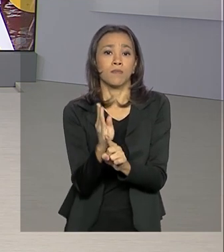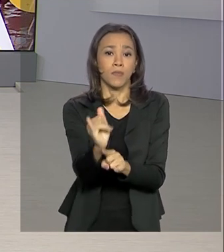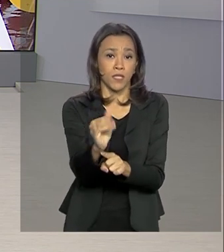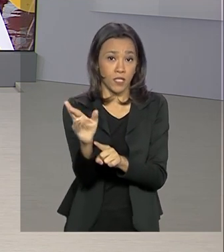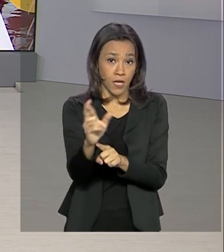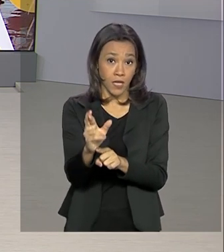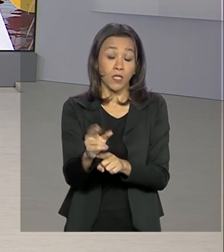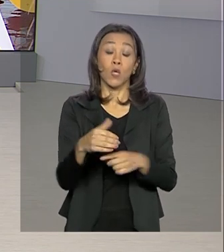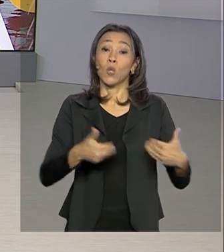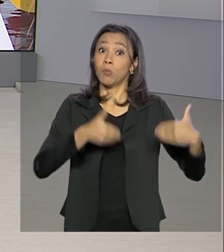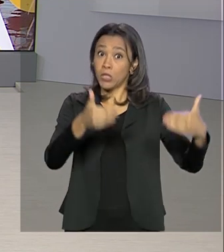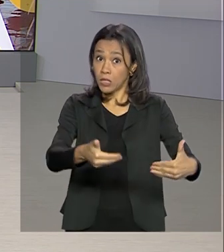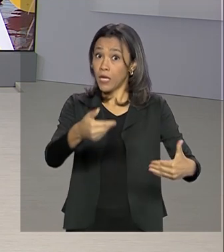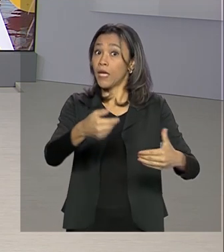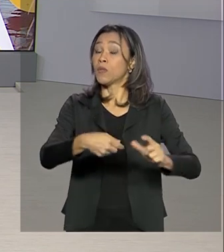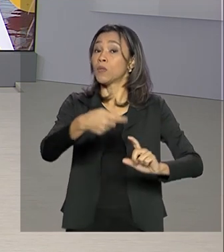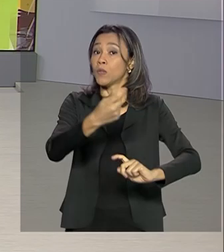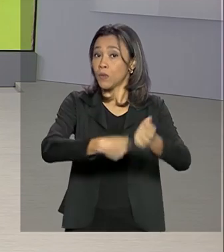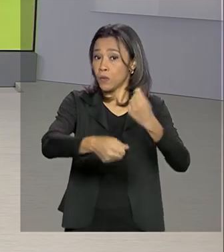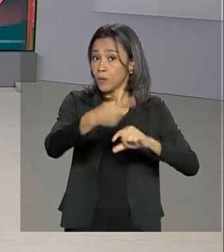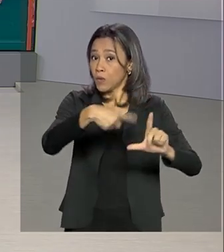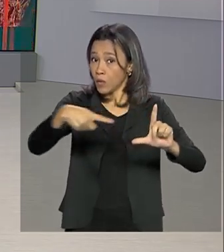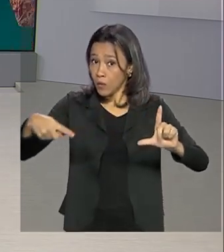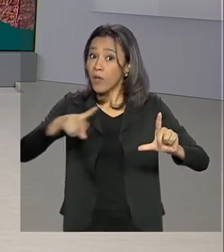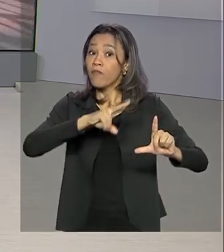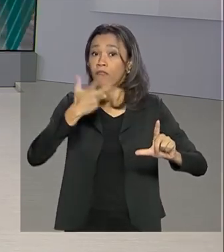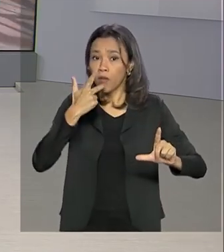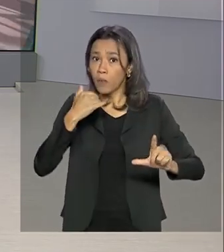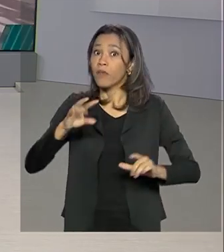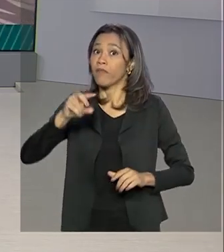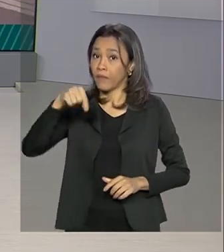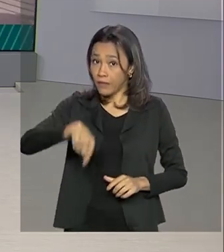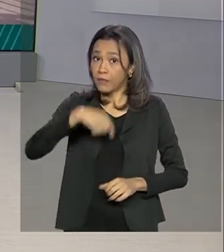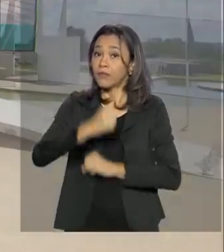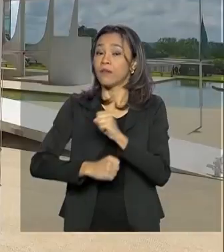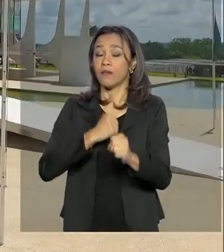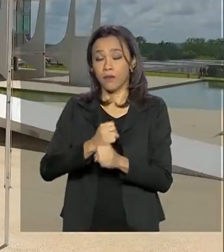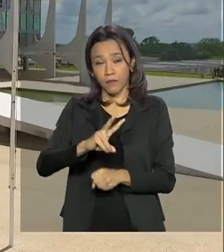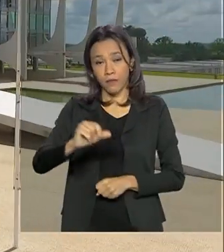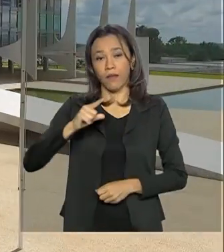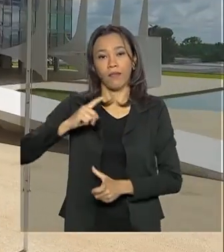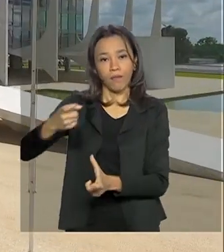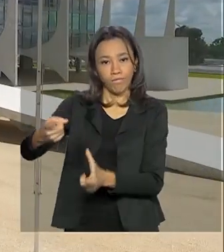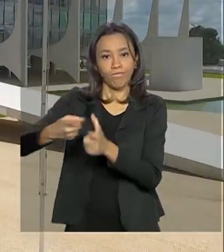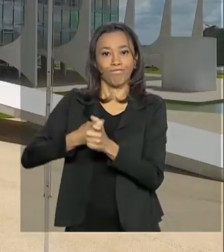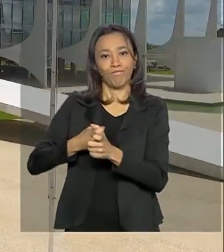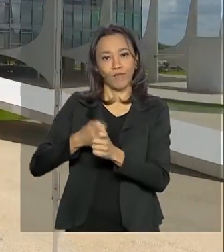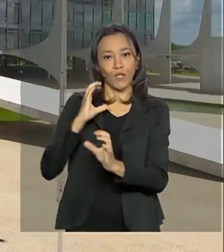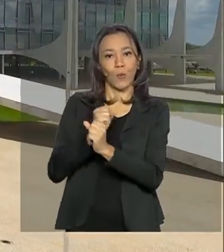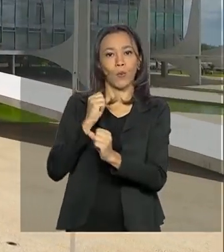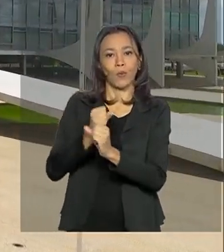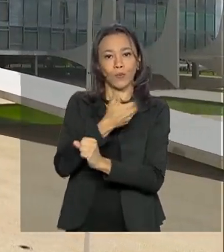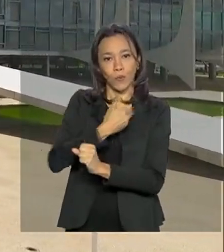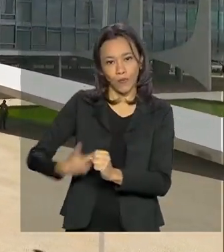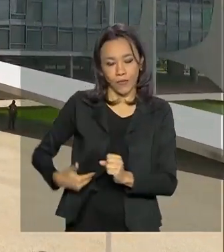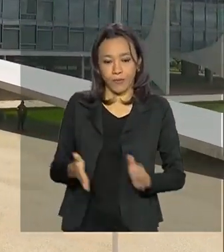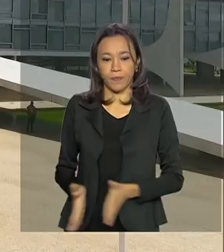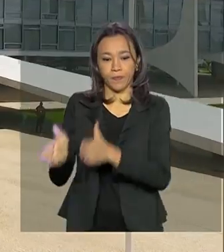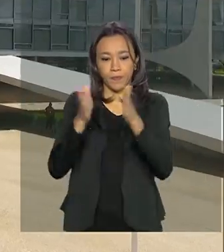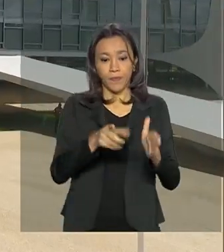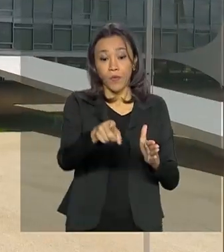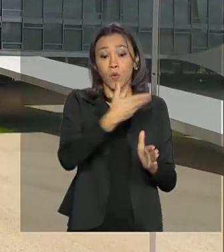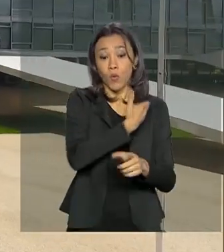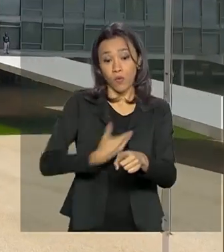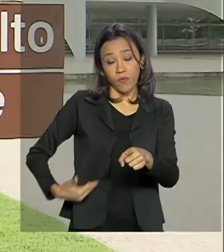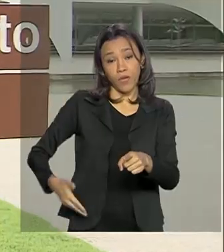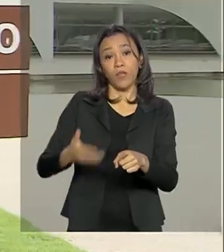divulgou ainda aumento no déficit das contas públicas este ano. O governo federal aumentou a previsão de déficit